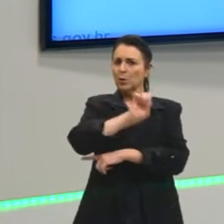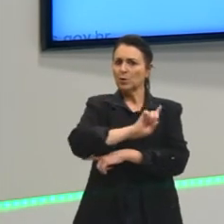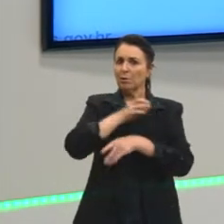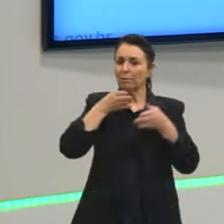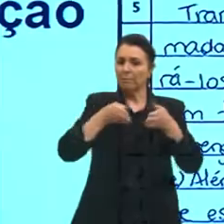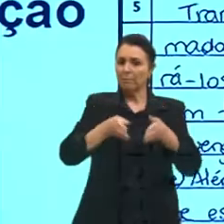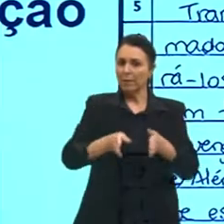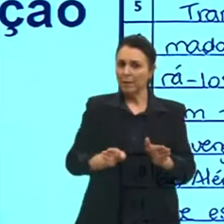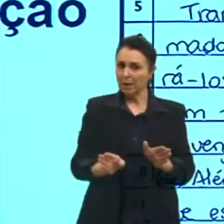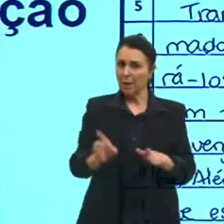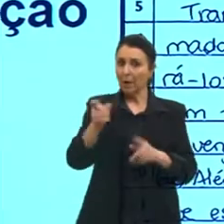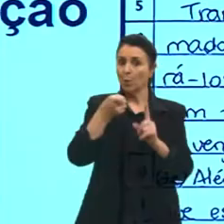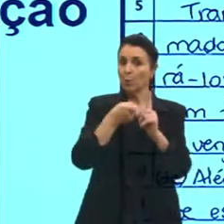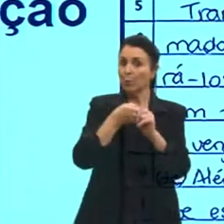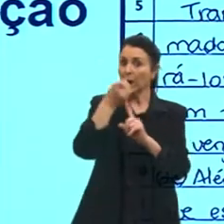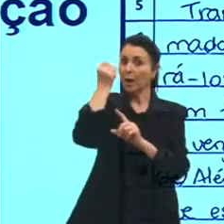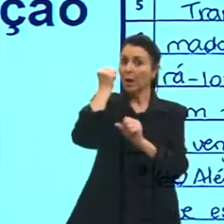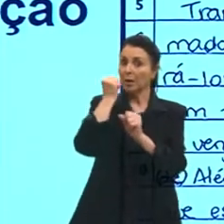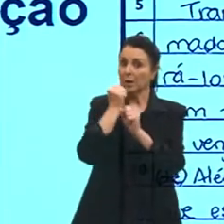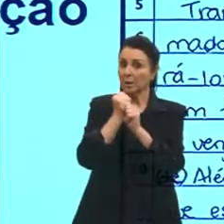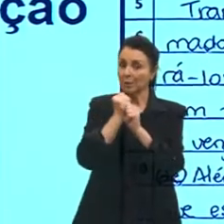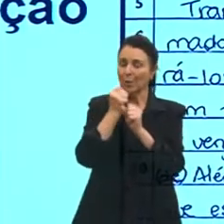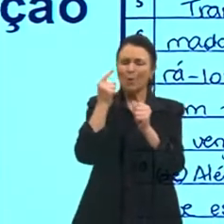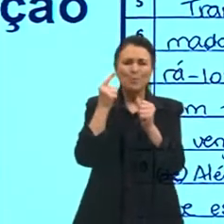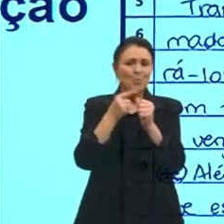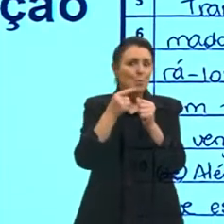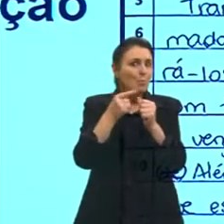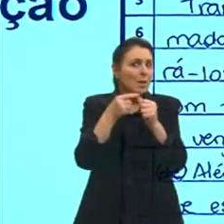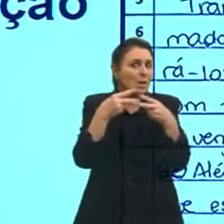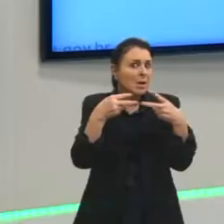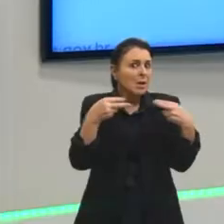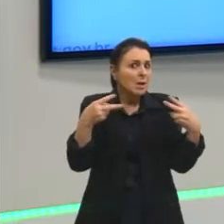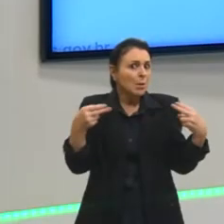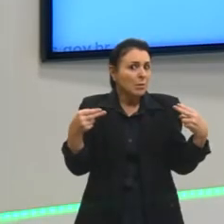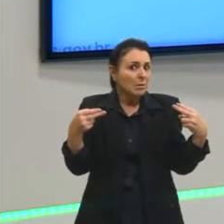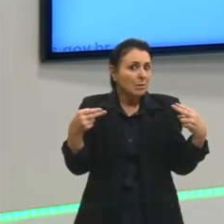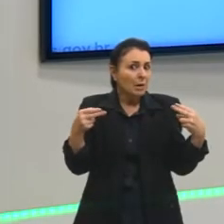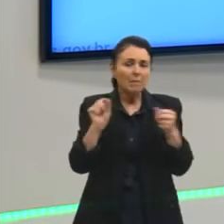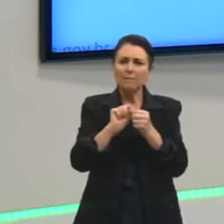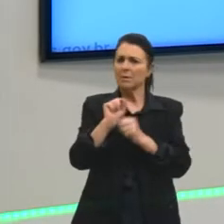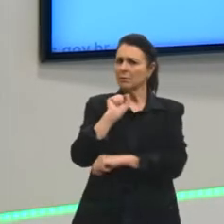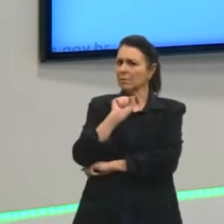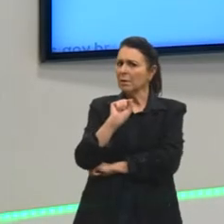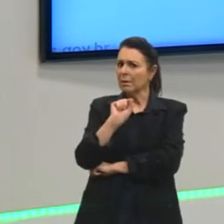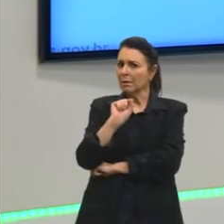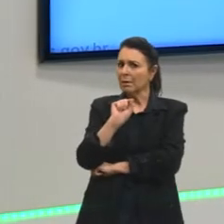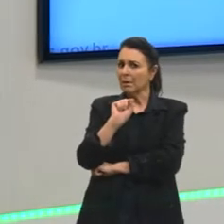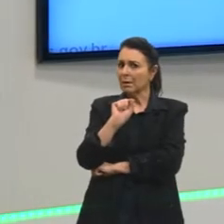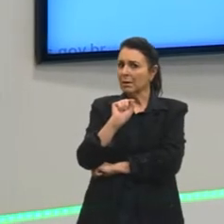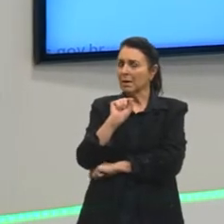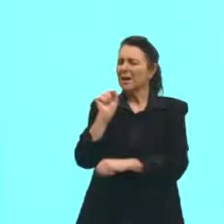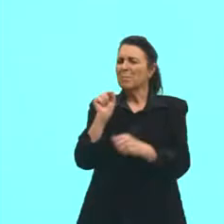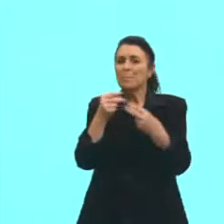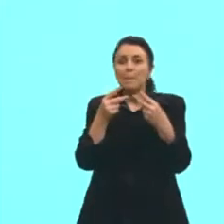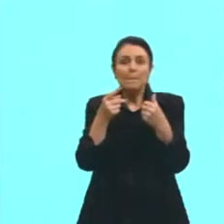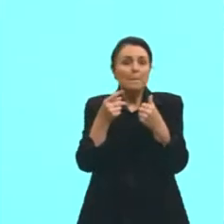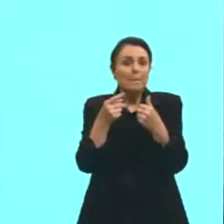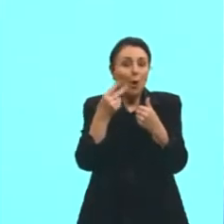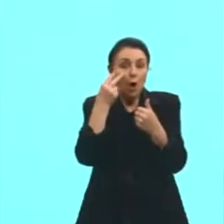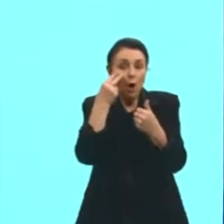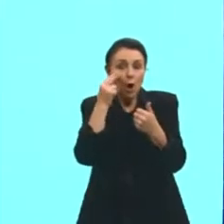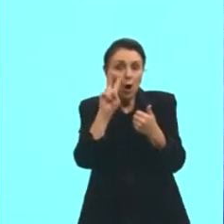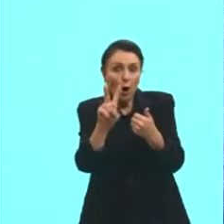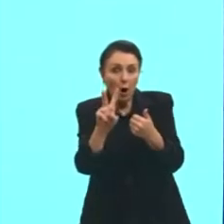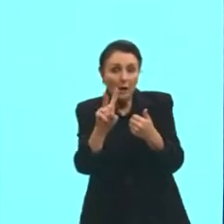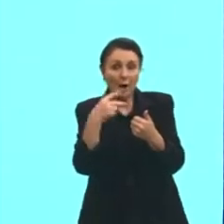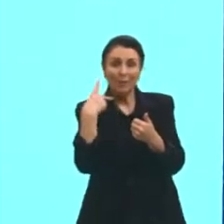aqui. Então, o que vocês vão fazer? Primeira coisa, quando vocês chegarem na prova, vocês sabem o que fazer? Primeira coisa, gente, conferir os